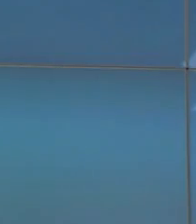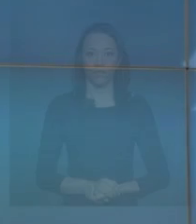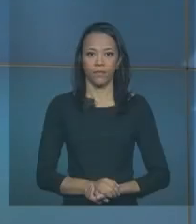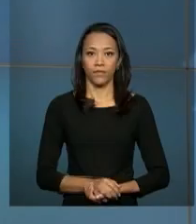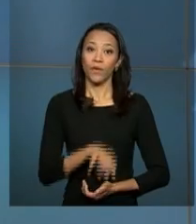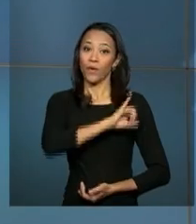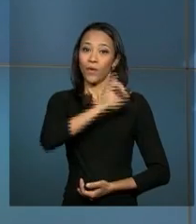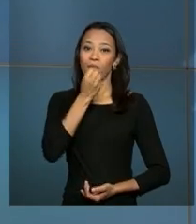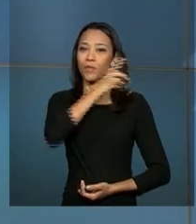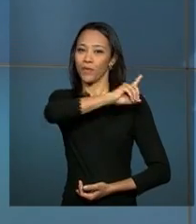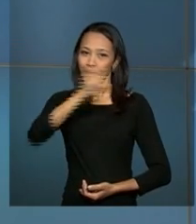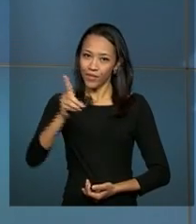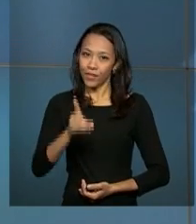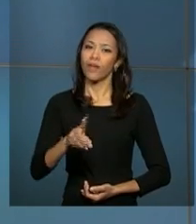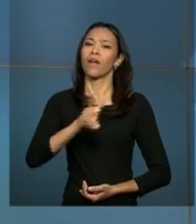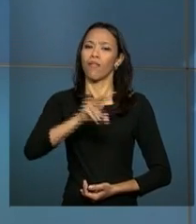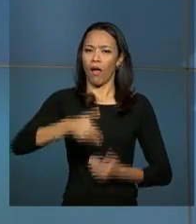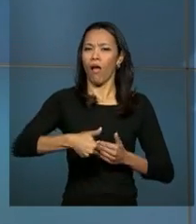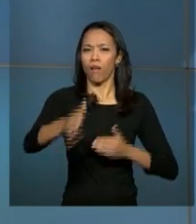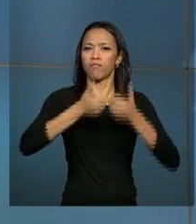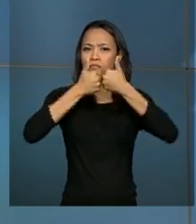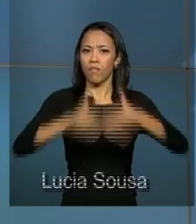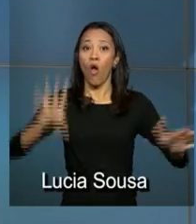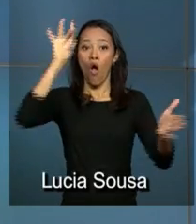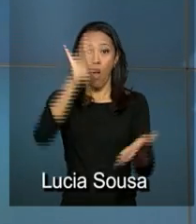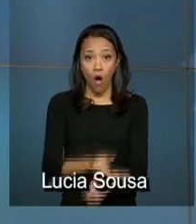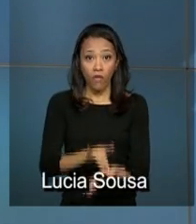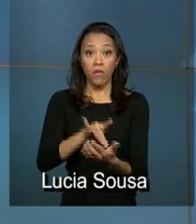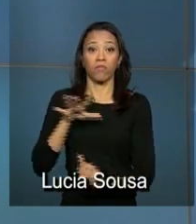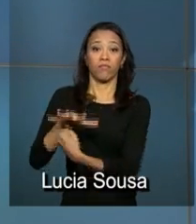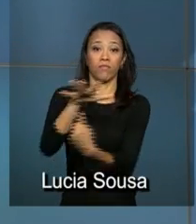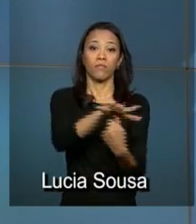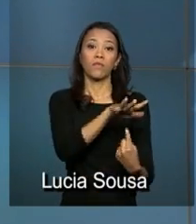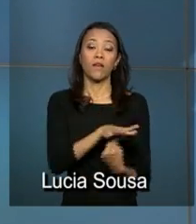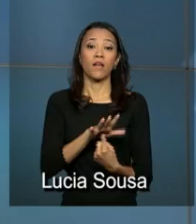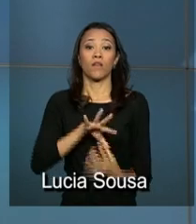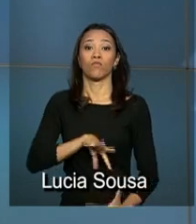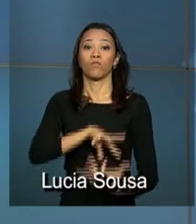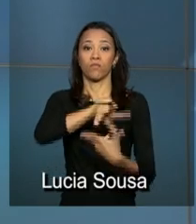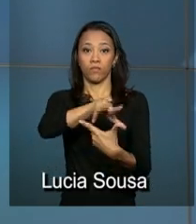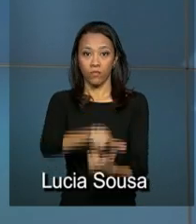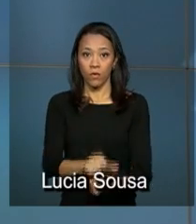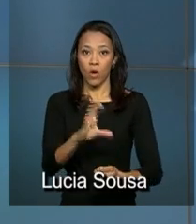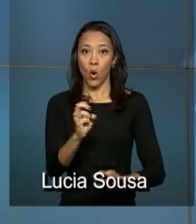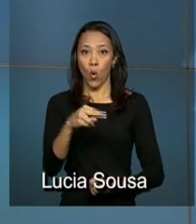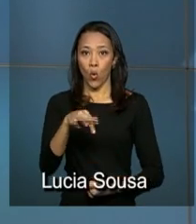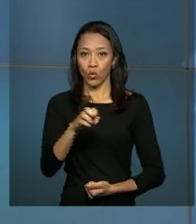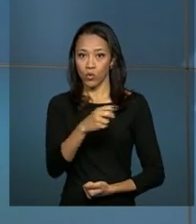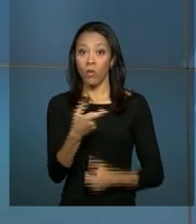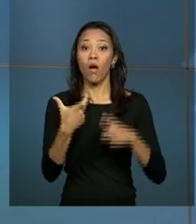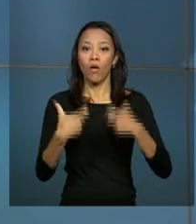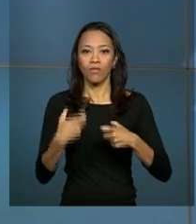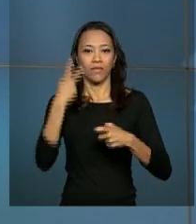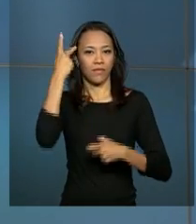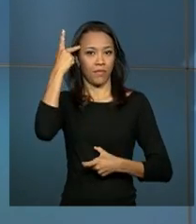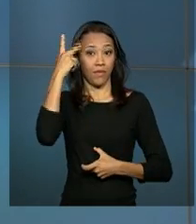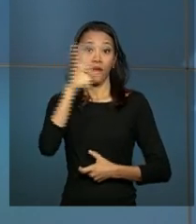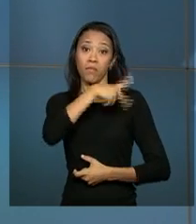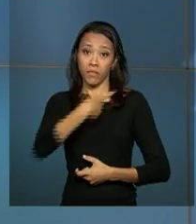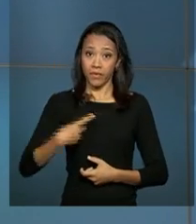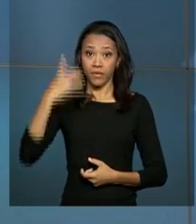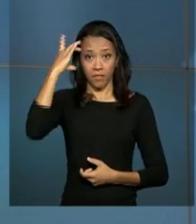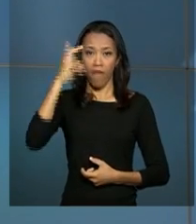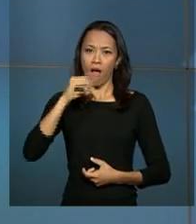Olá, bom dia. Será aberto oficialmente hoje o Salão Internacional da Construção em São Paulo. E a presidenta Dilma